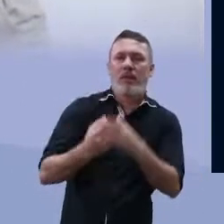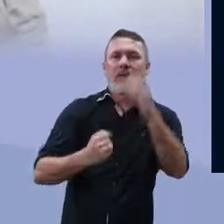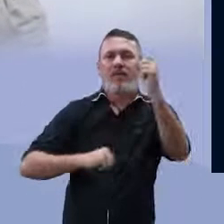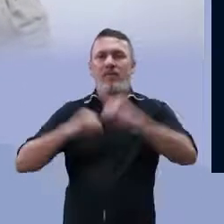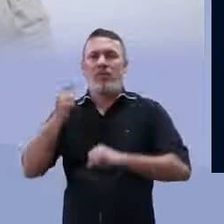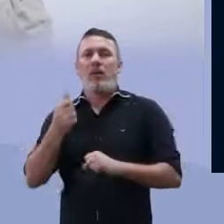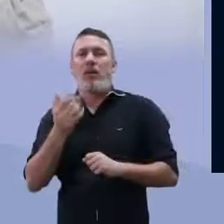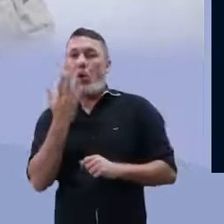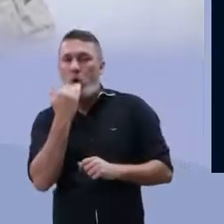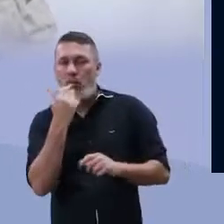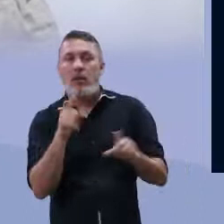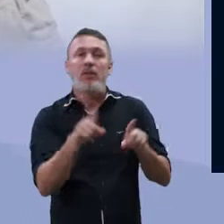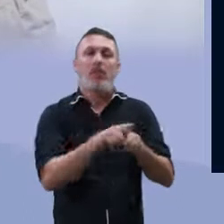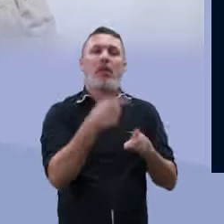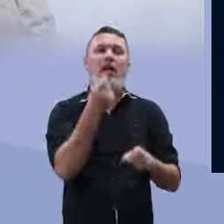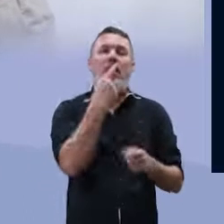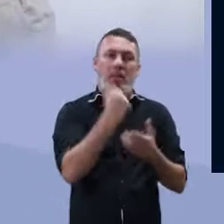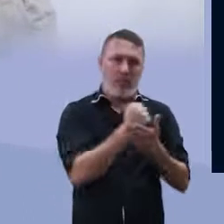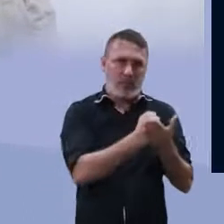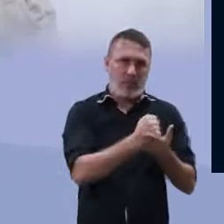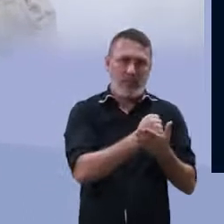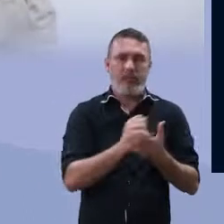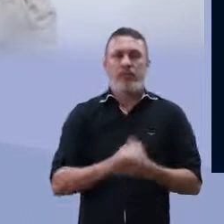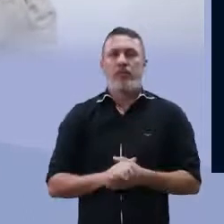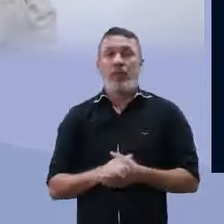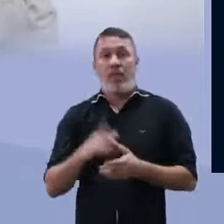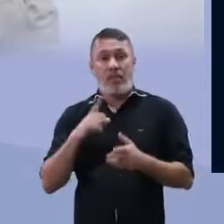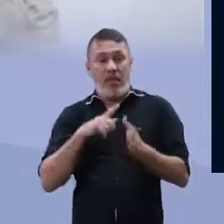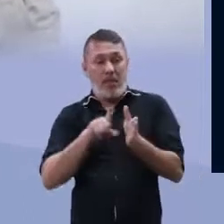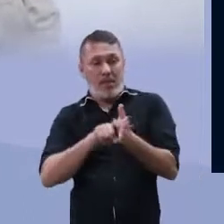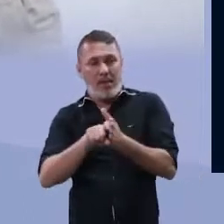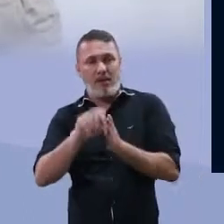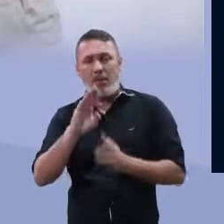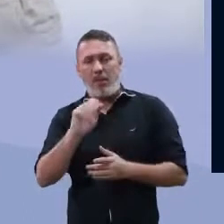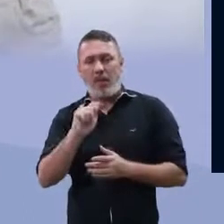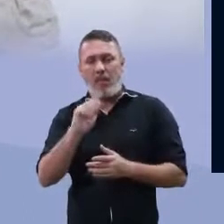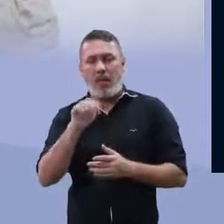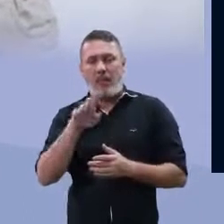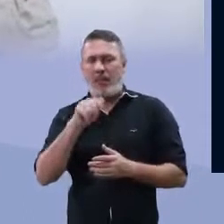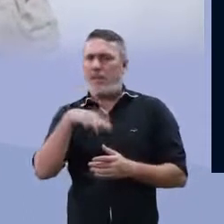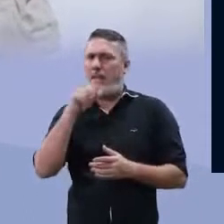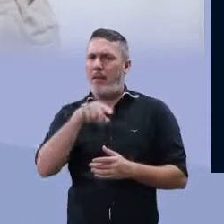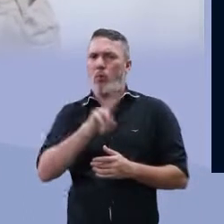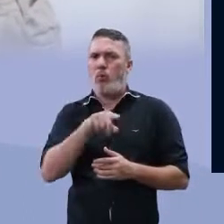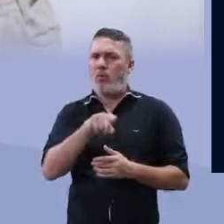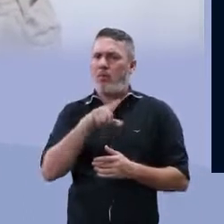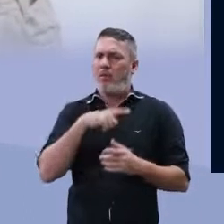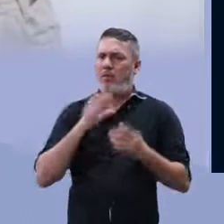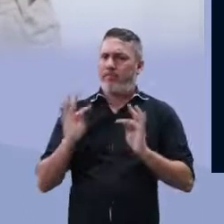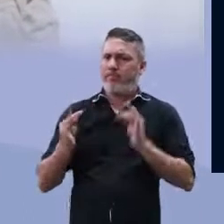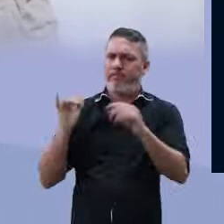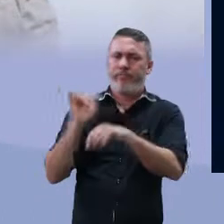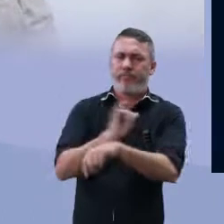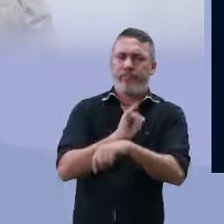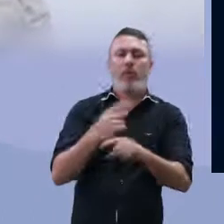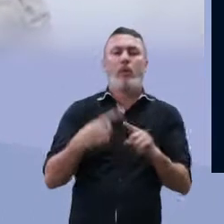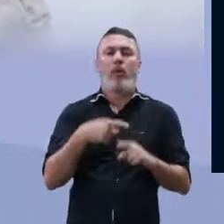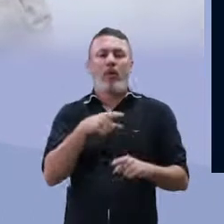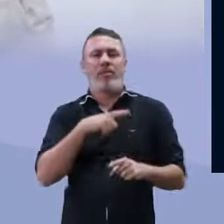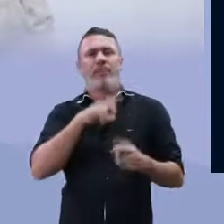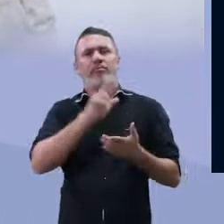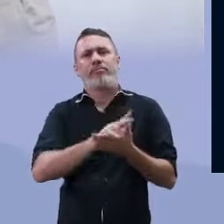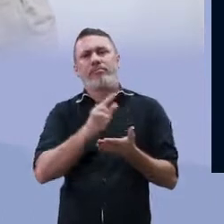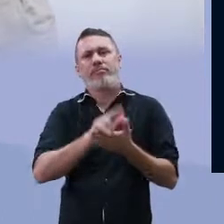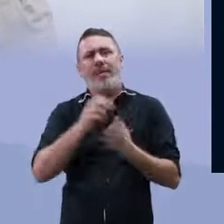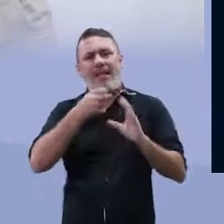no processamento de alimentos e na produção de medicamentos. As bactérias são os organismos mais comumente utilizados